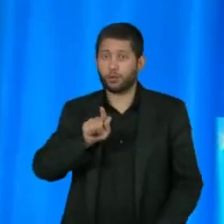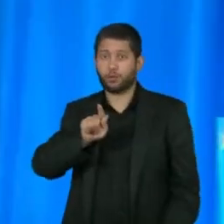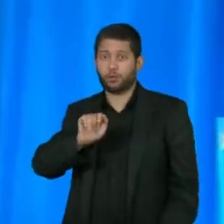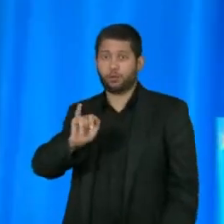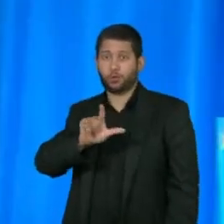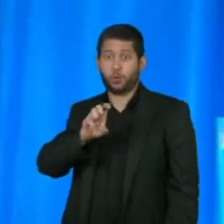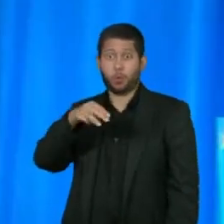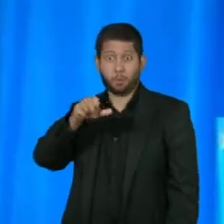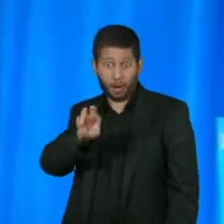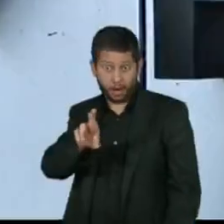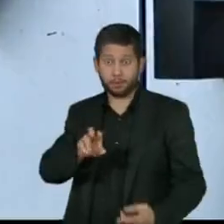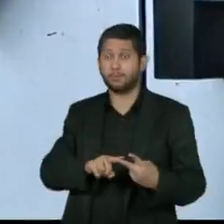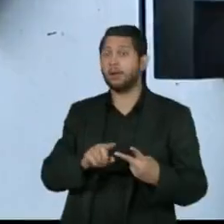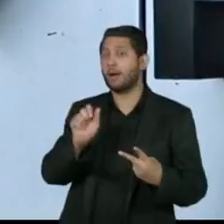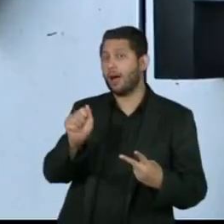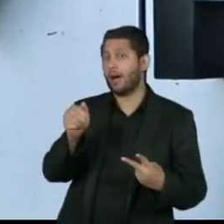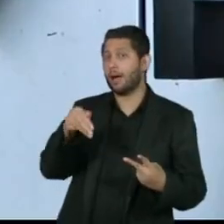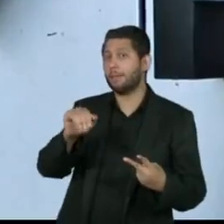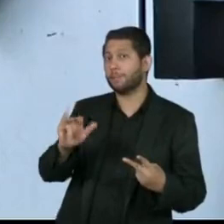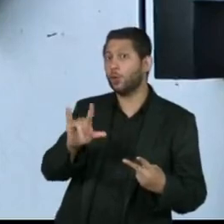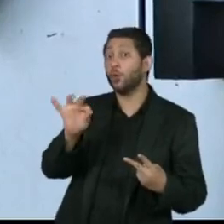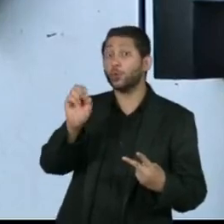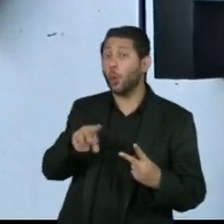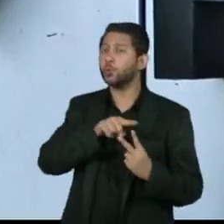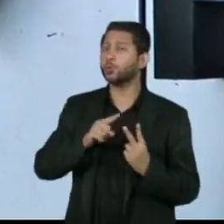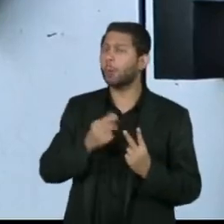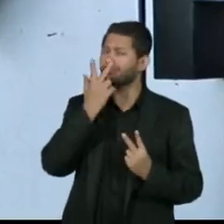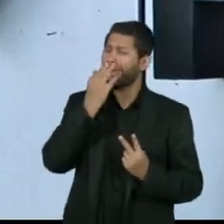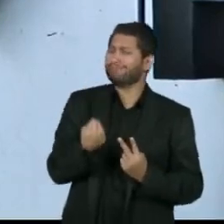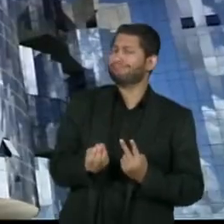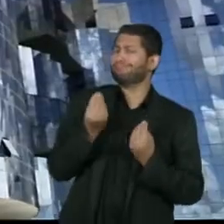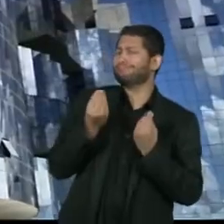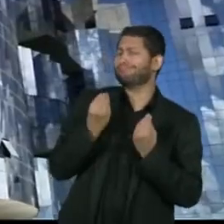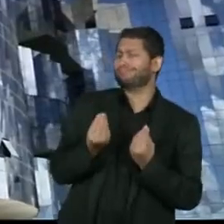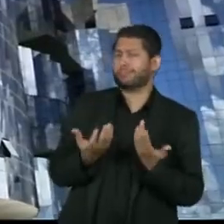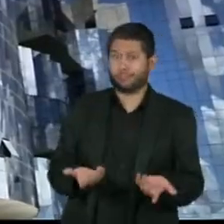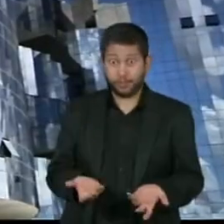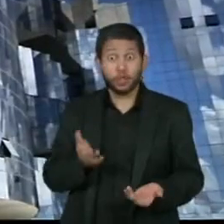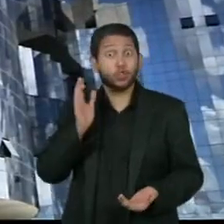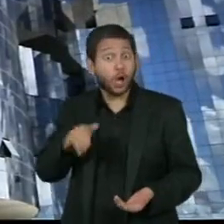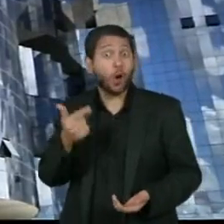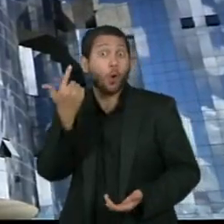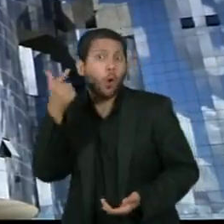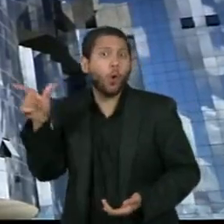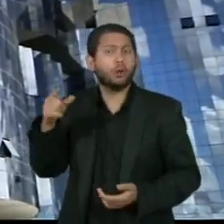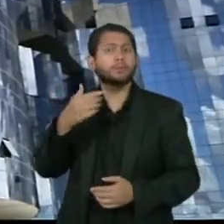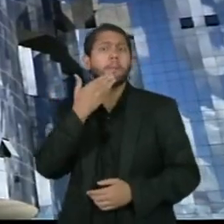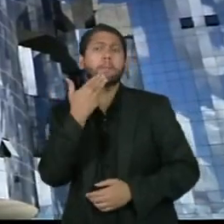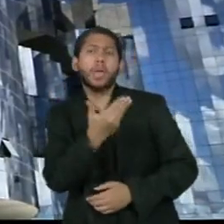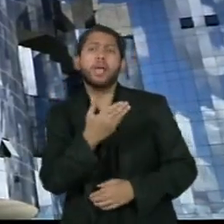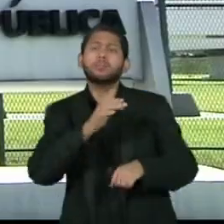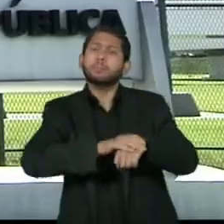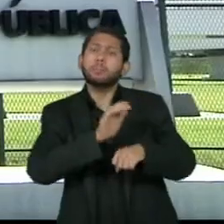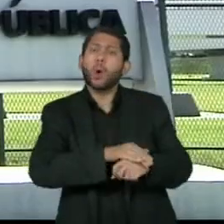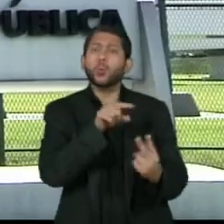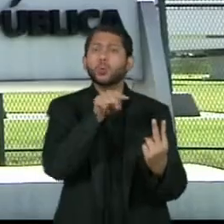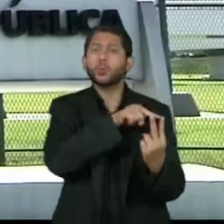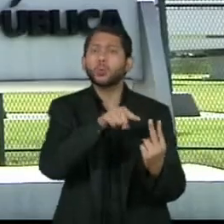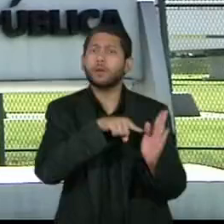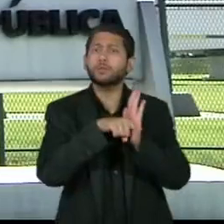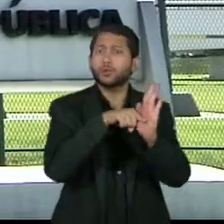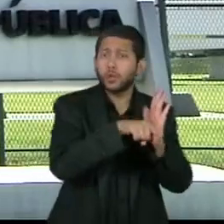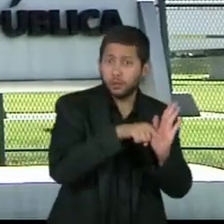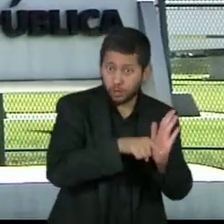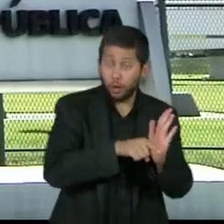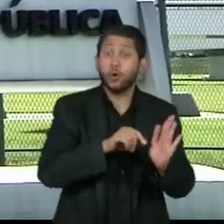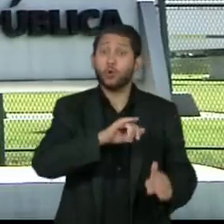e Arilton Moura. A PGR já recebeu várias representações de parlamentares que pedem a investigação do escândalo revelado